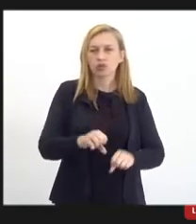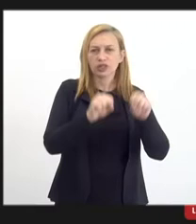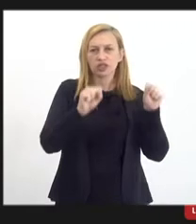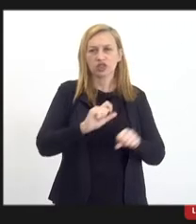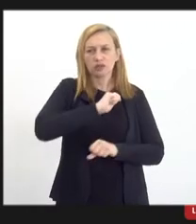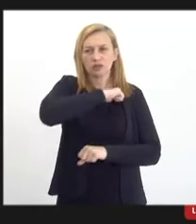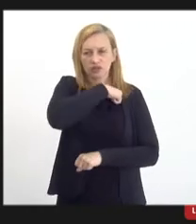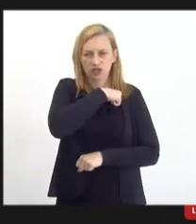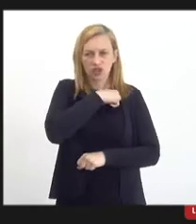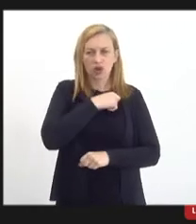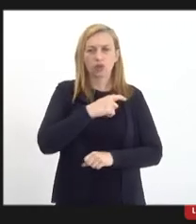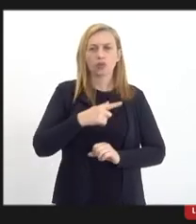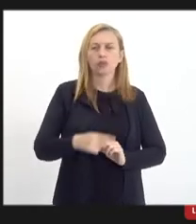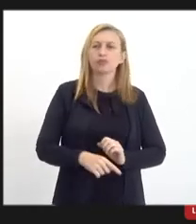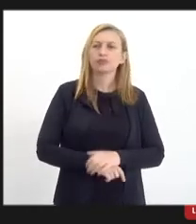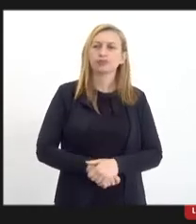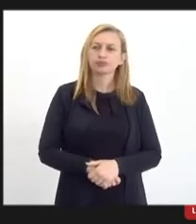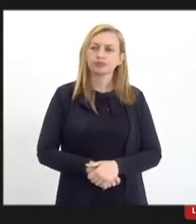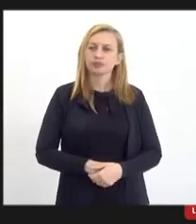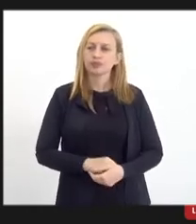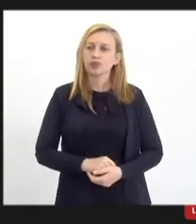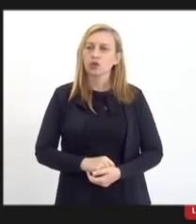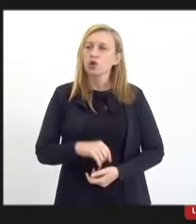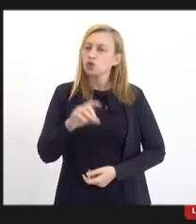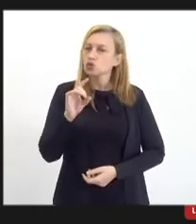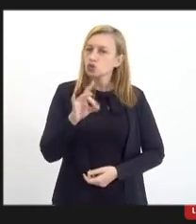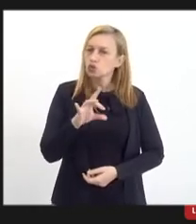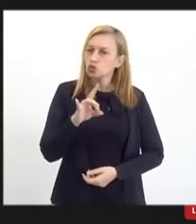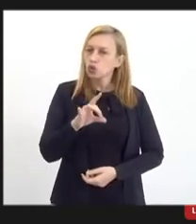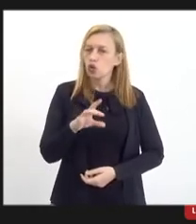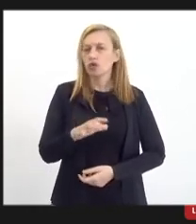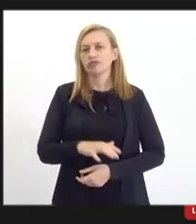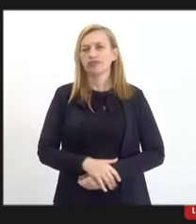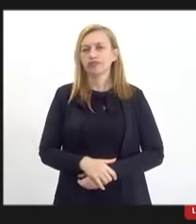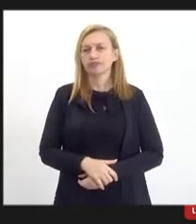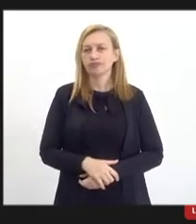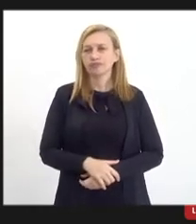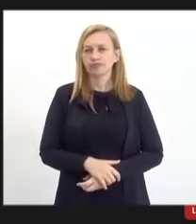de recuperação fiscal, só sendo possível